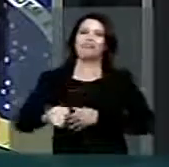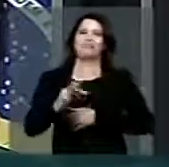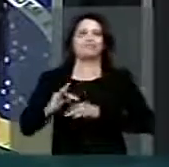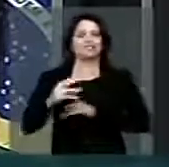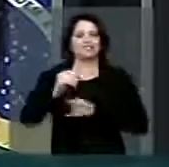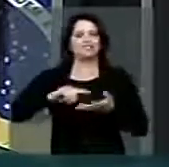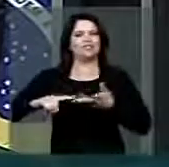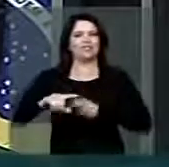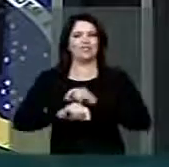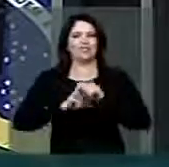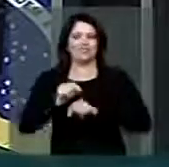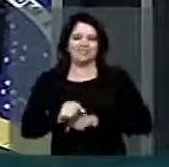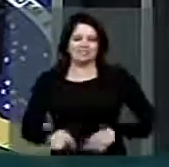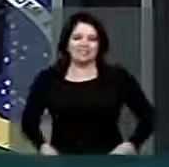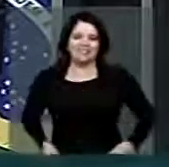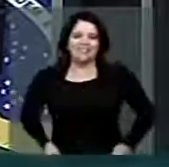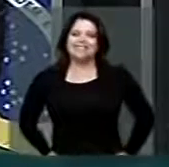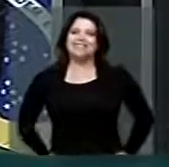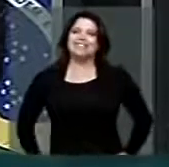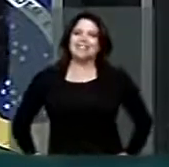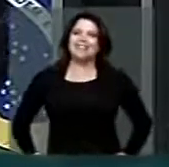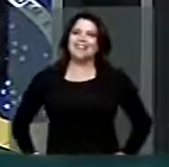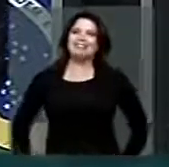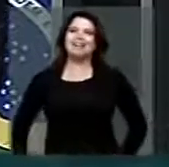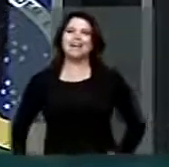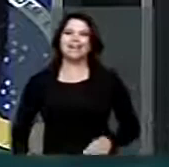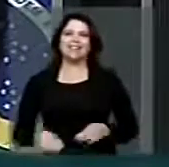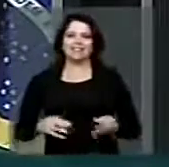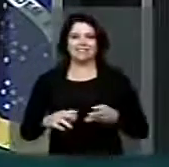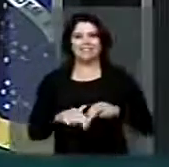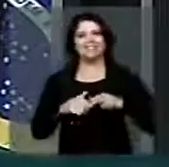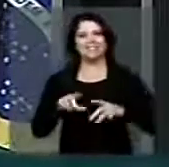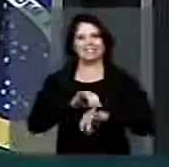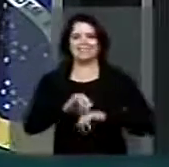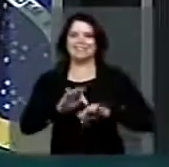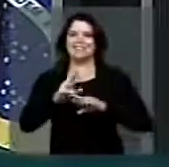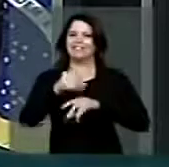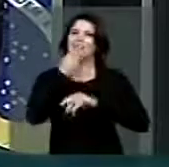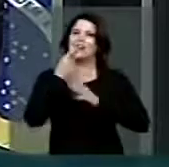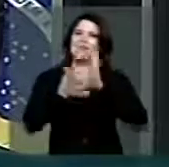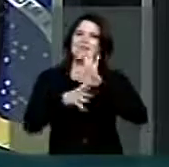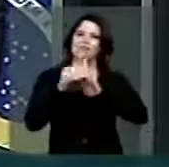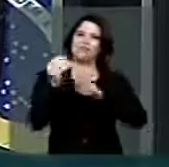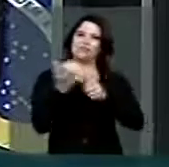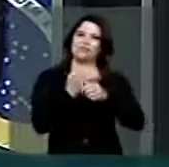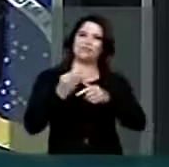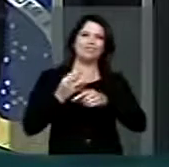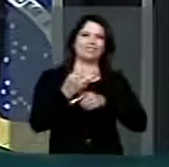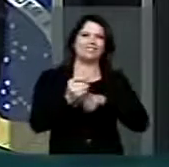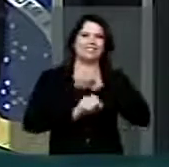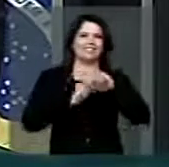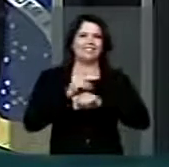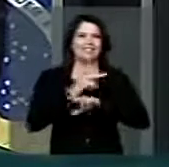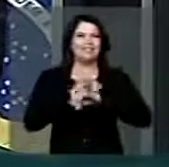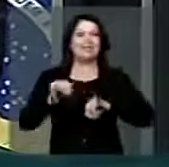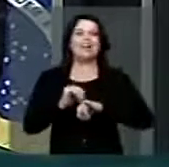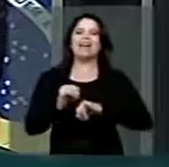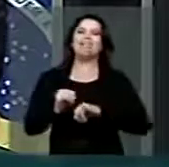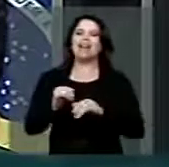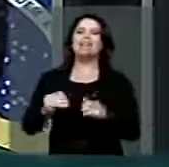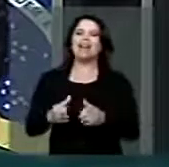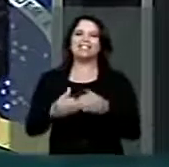casos concretos. Então, a proposta, na forma da emenda substitutiva global do deputado Molon,